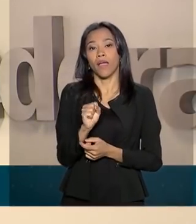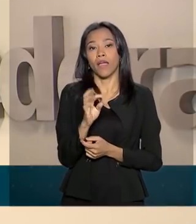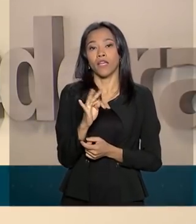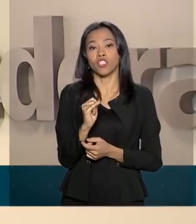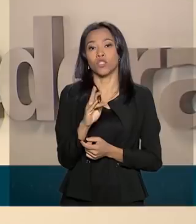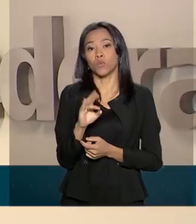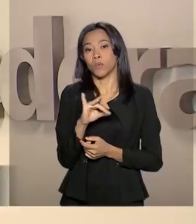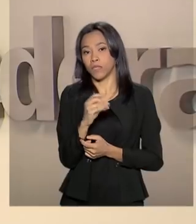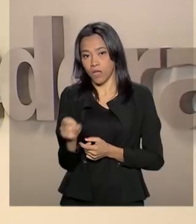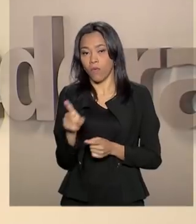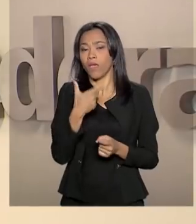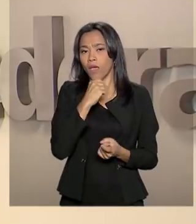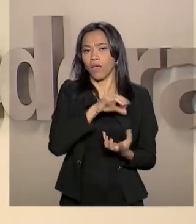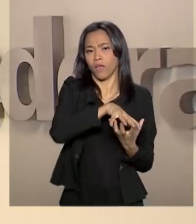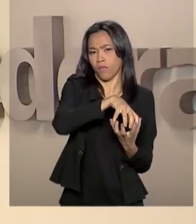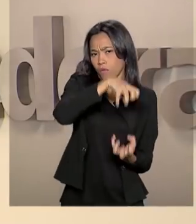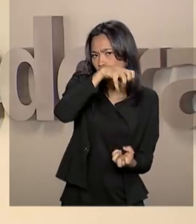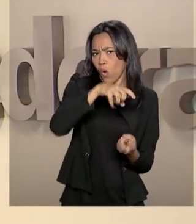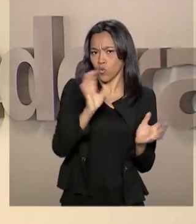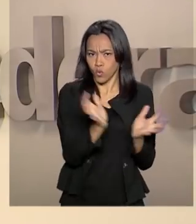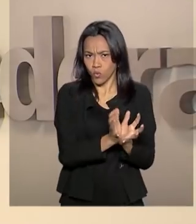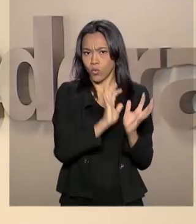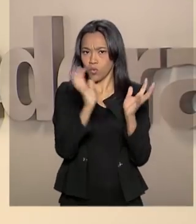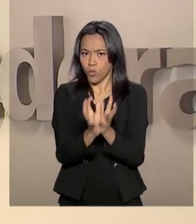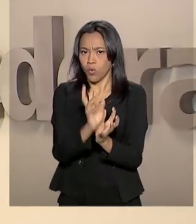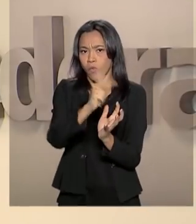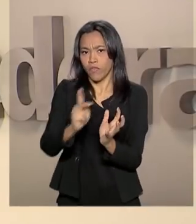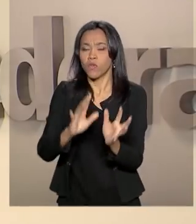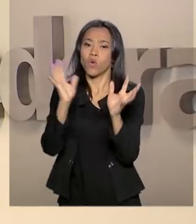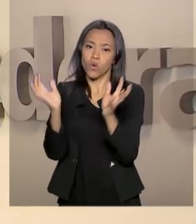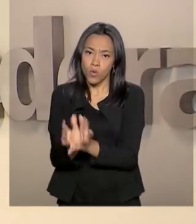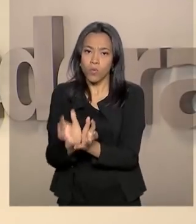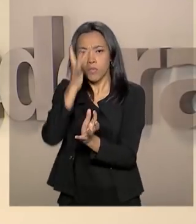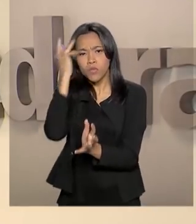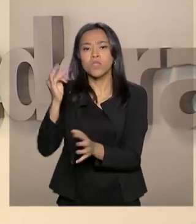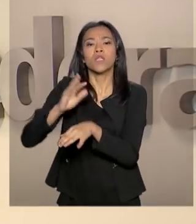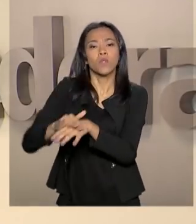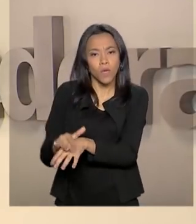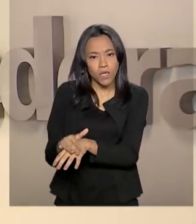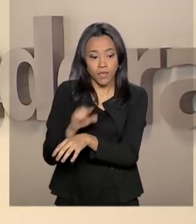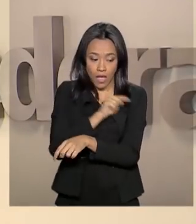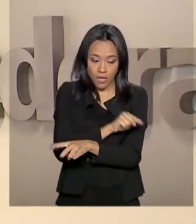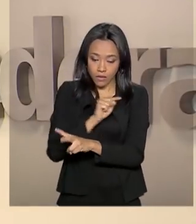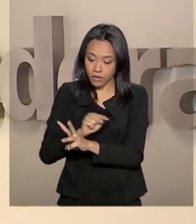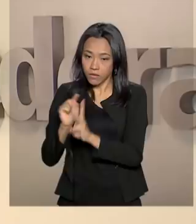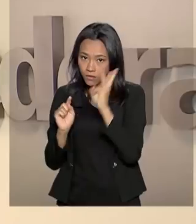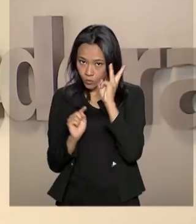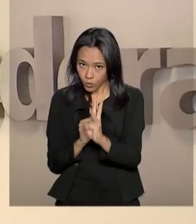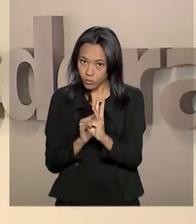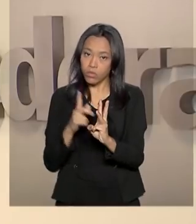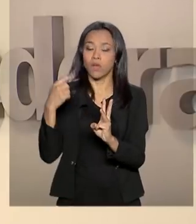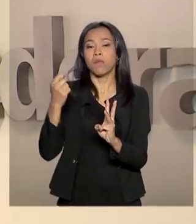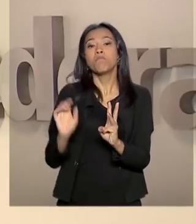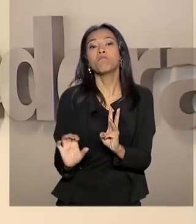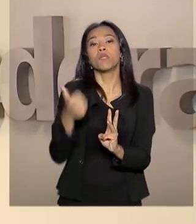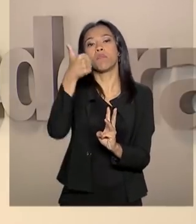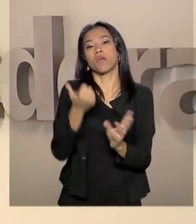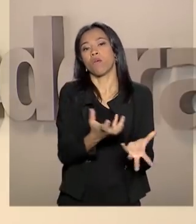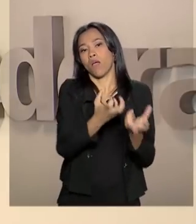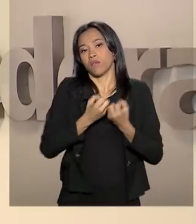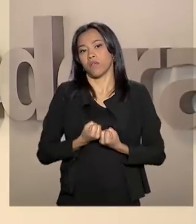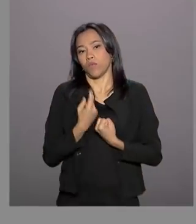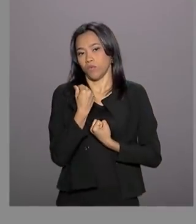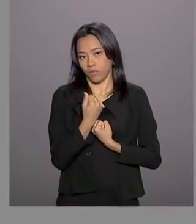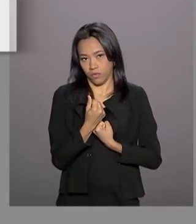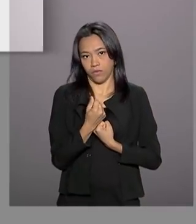portadores de moléstia grave e os professores. Esses têm privilégio no recebimento da